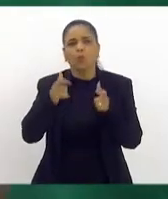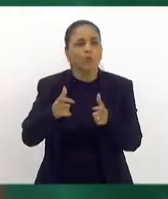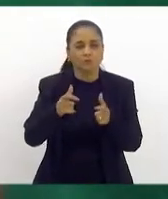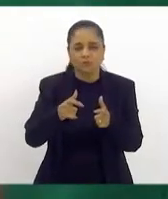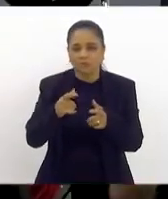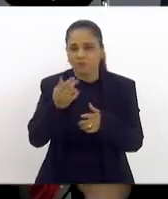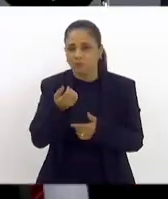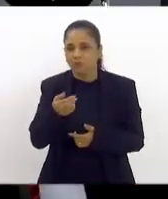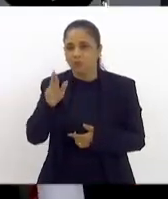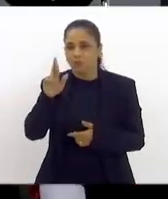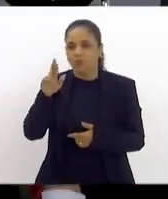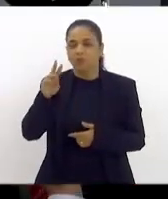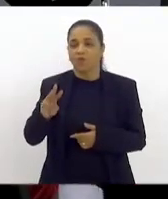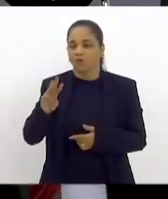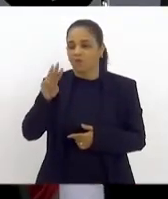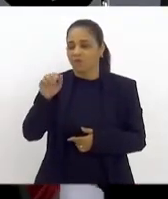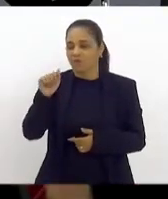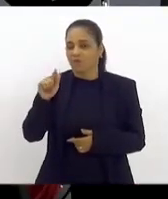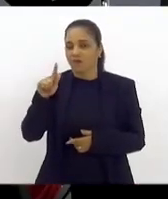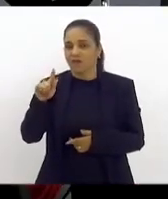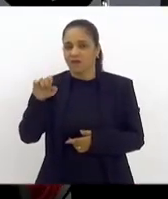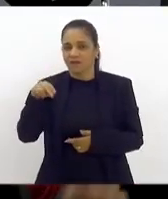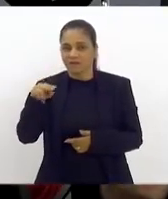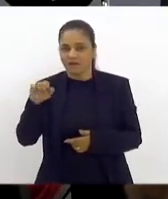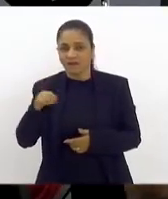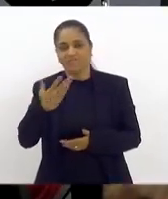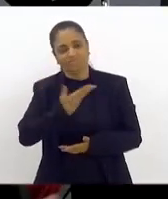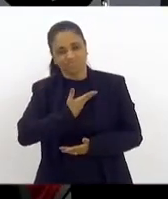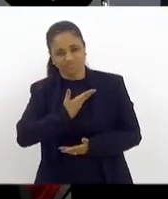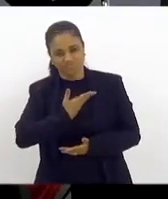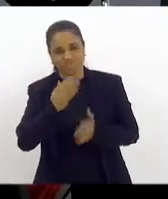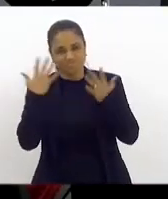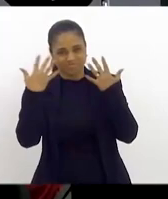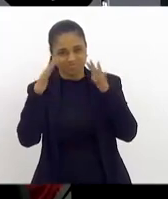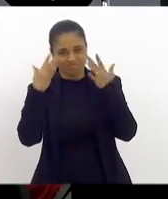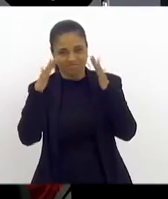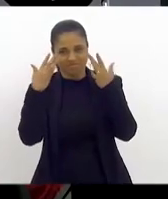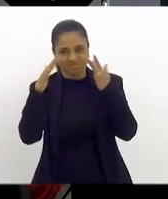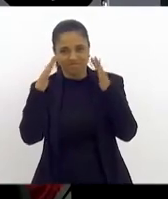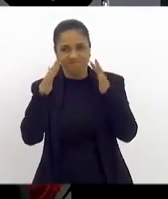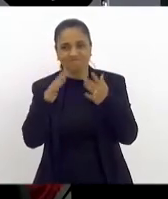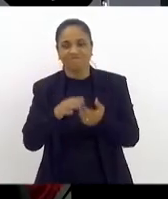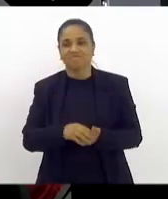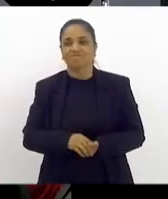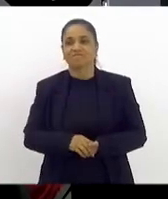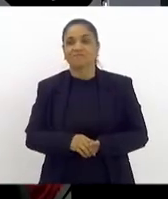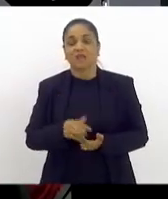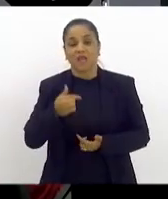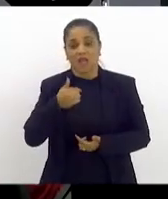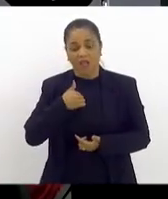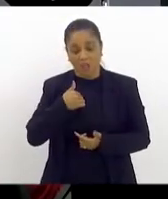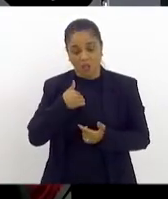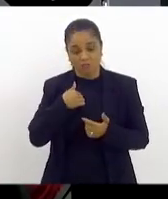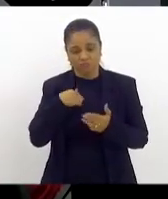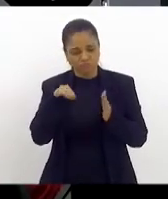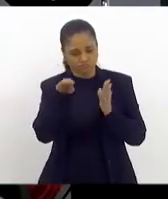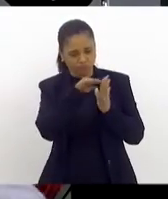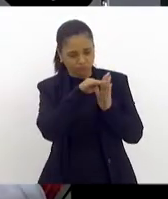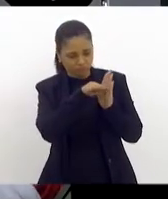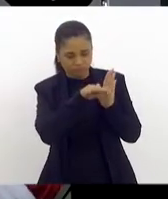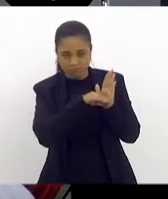Vamos aplaudi-lo? Ah, é o Wagner, nosso companheiro. Gente, eu não estava aqui na programação,